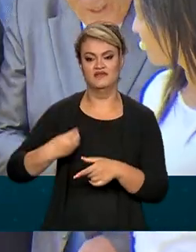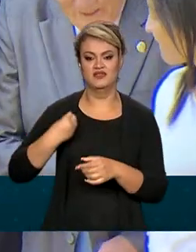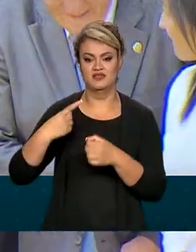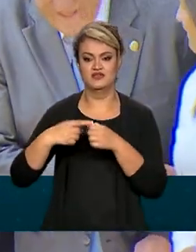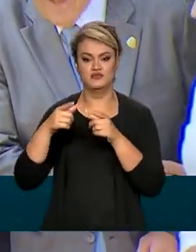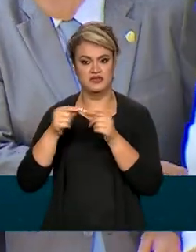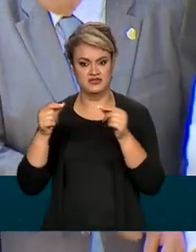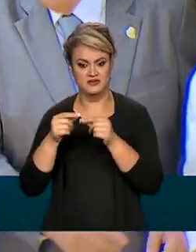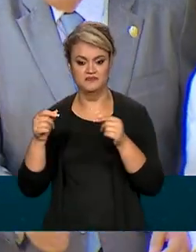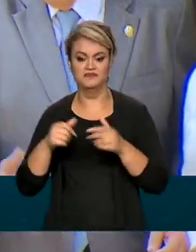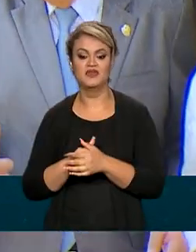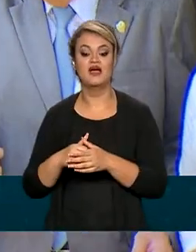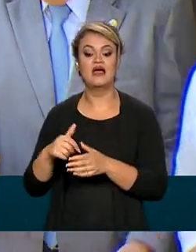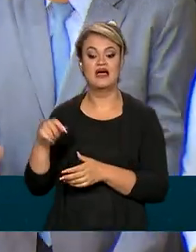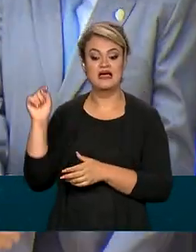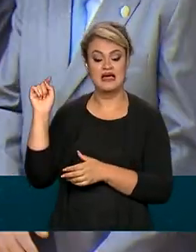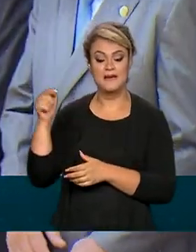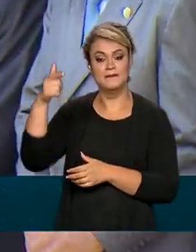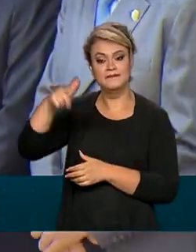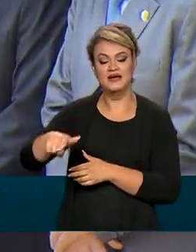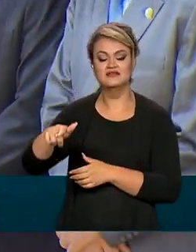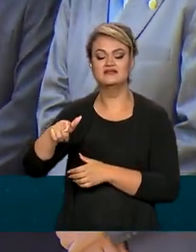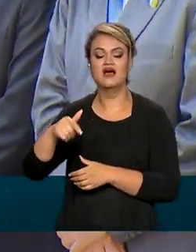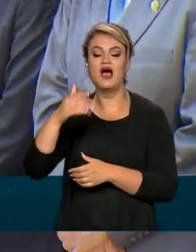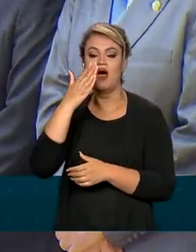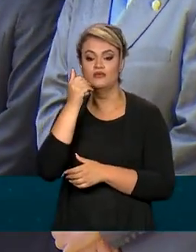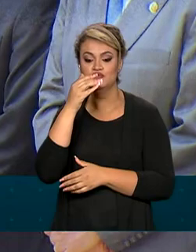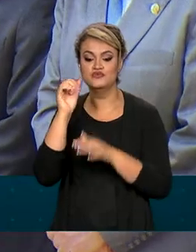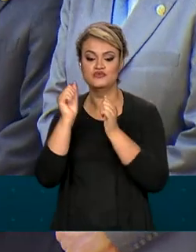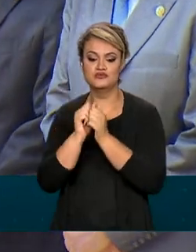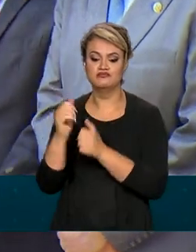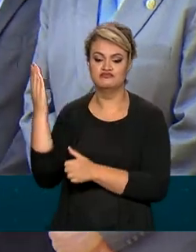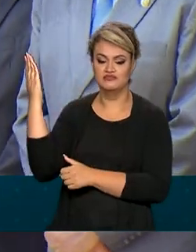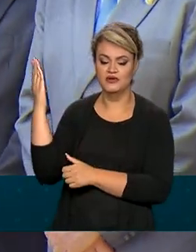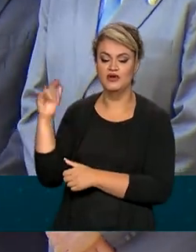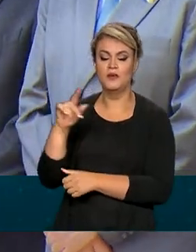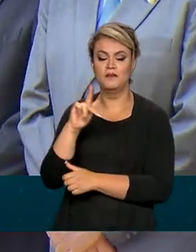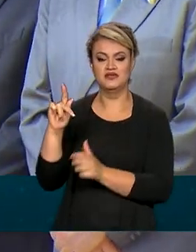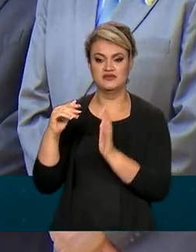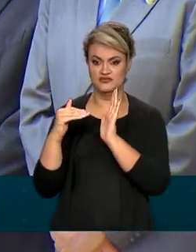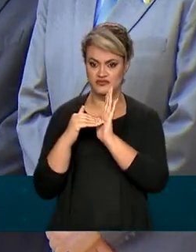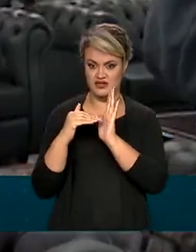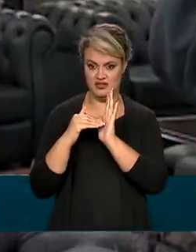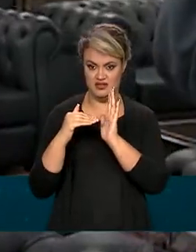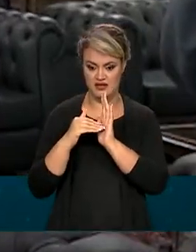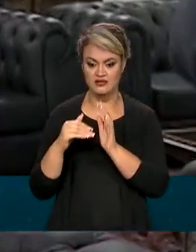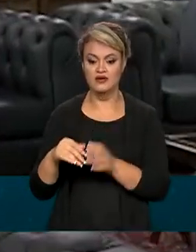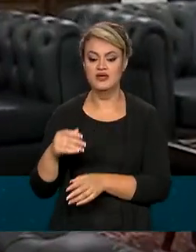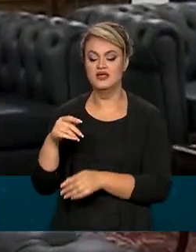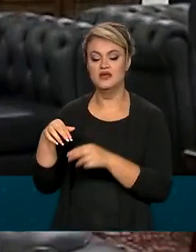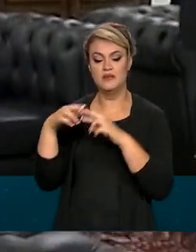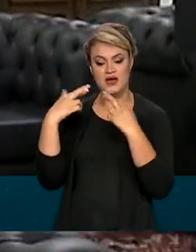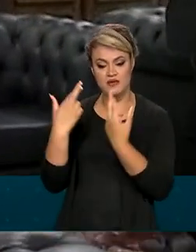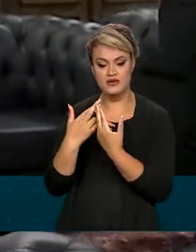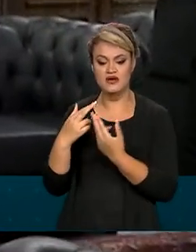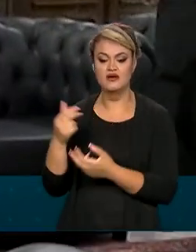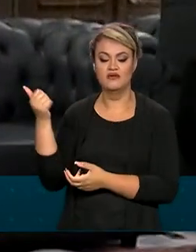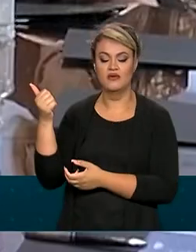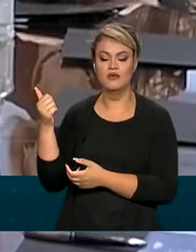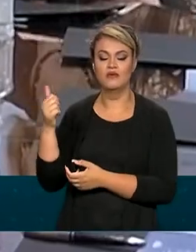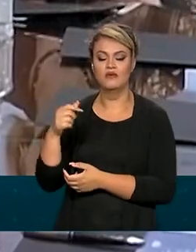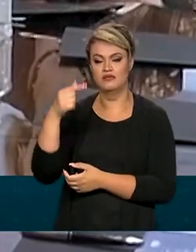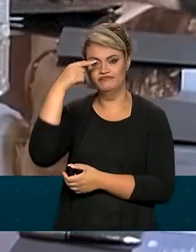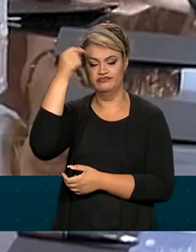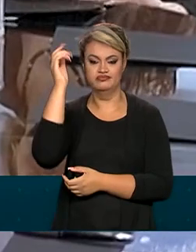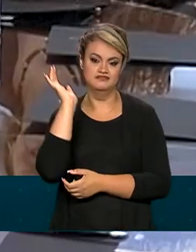federal. A agenda incluiu ainda um almoço com o presidente do Senado, Rodrigo Pacheco, e uma reunião com a presidente